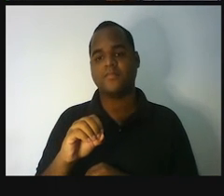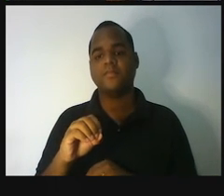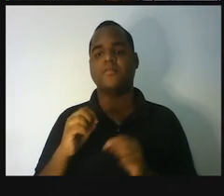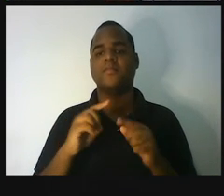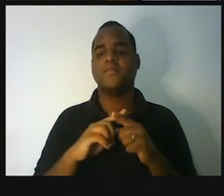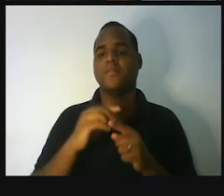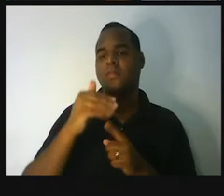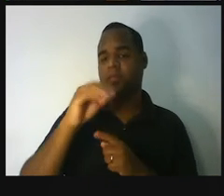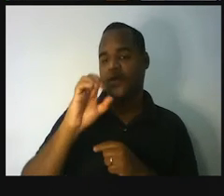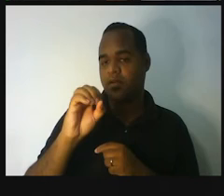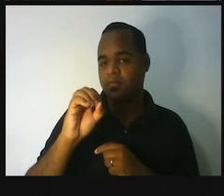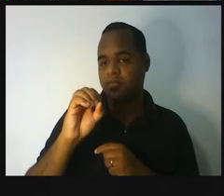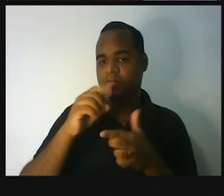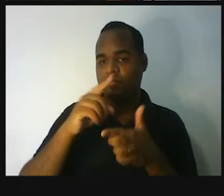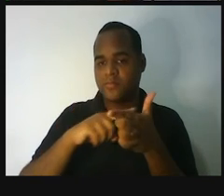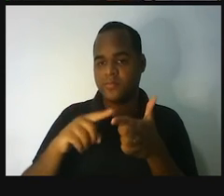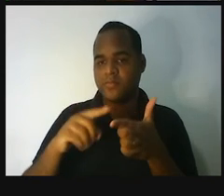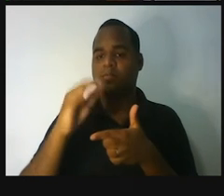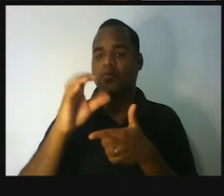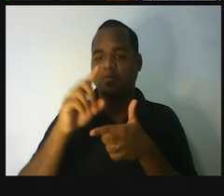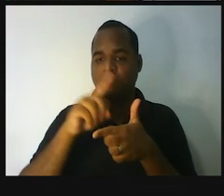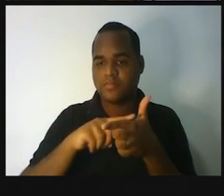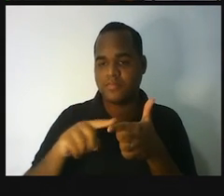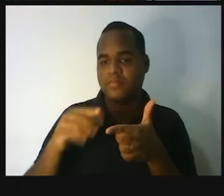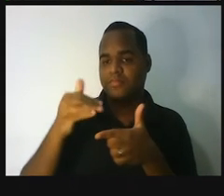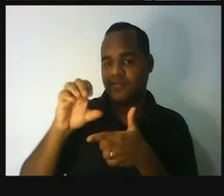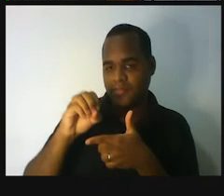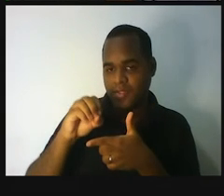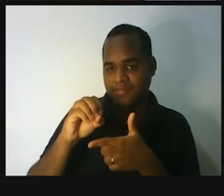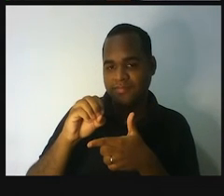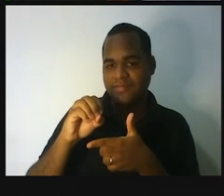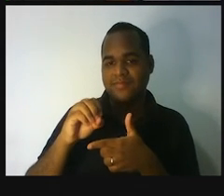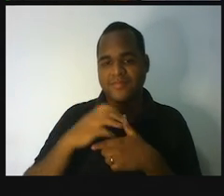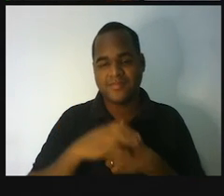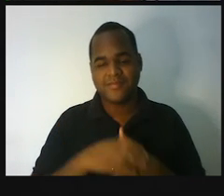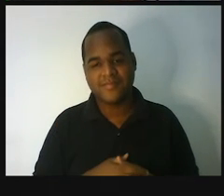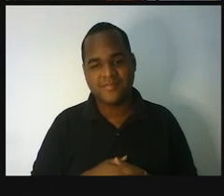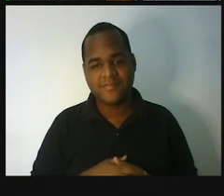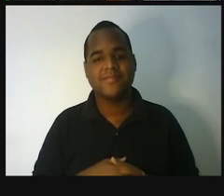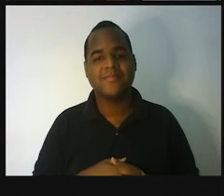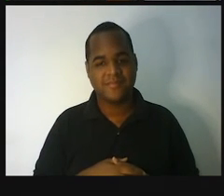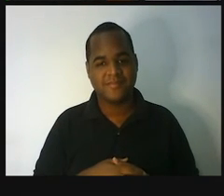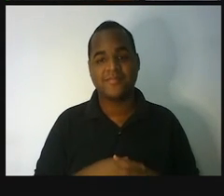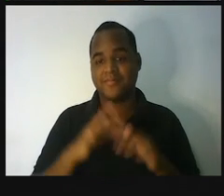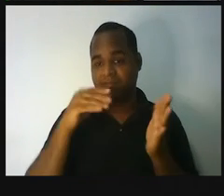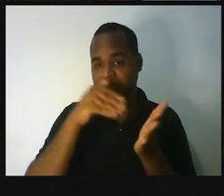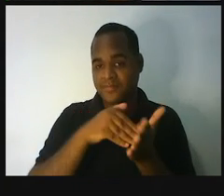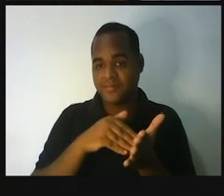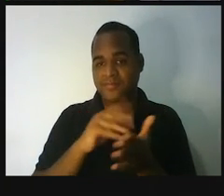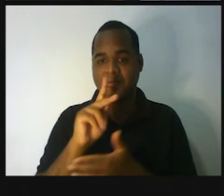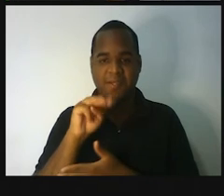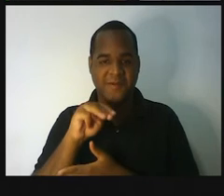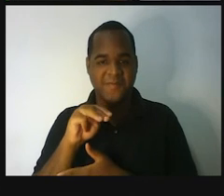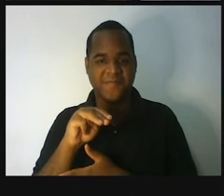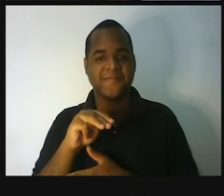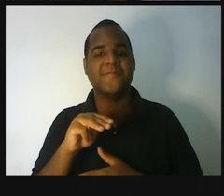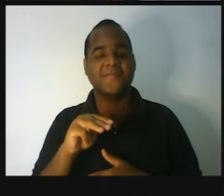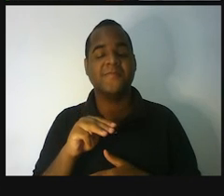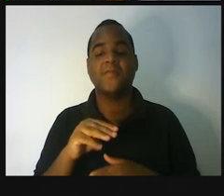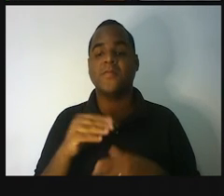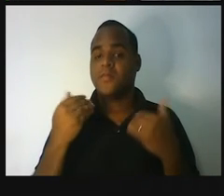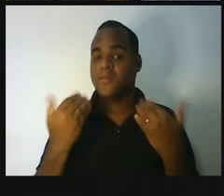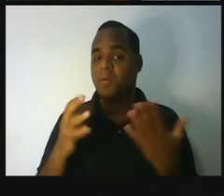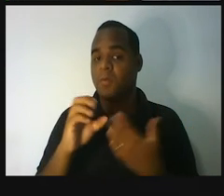por 10, e o resultado divide por 10, e o resultado divide por 10. De um em um, até chegar nos quilômetros. Ou